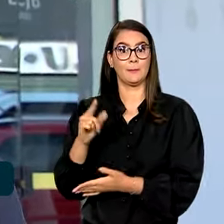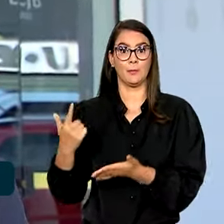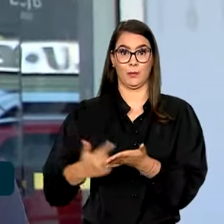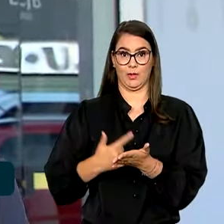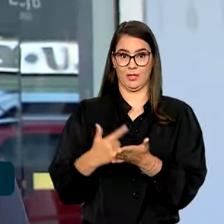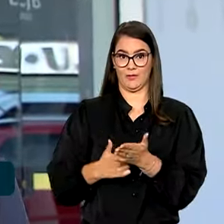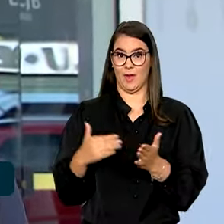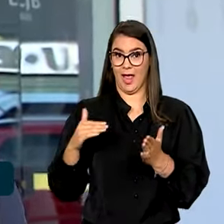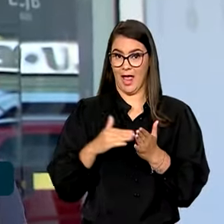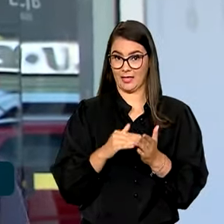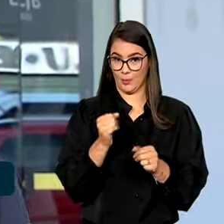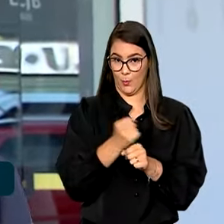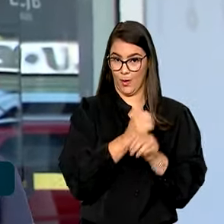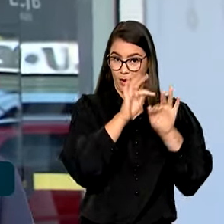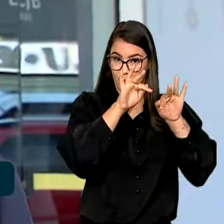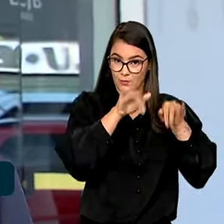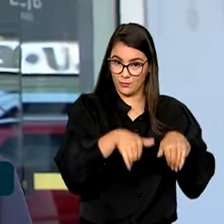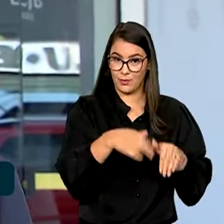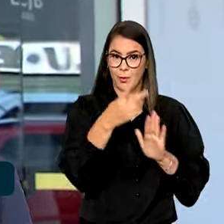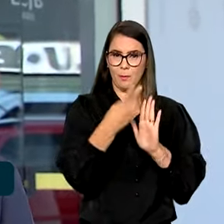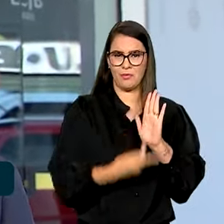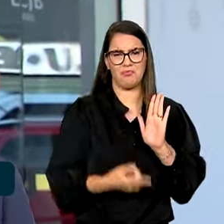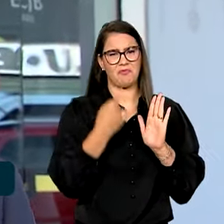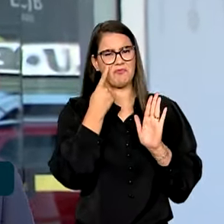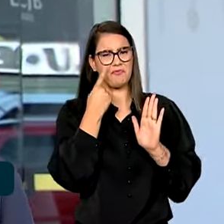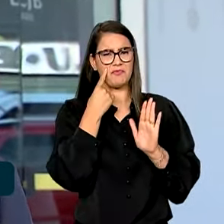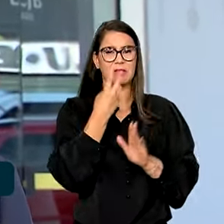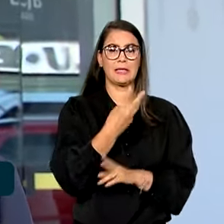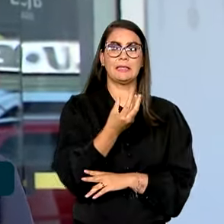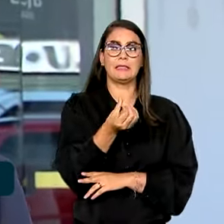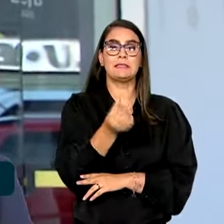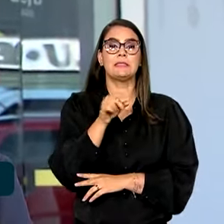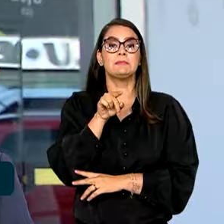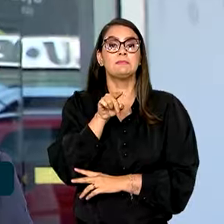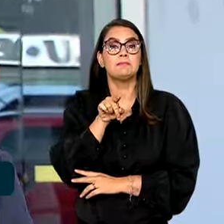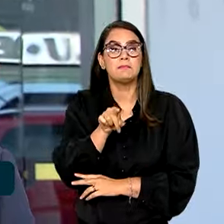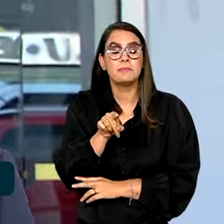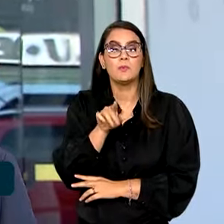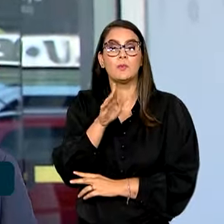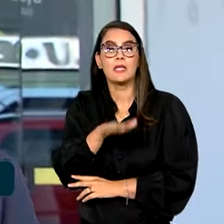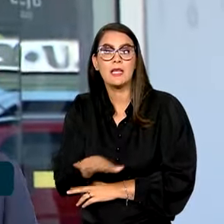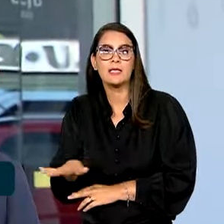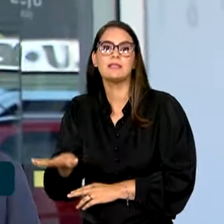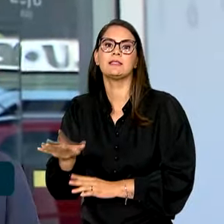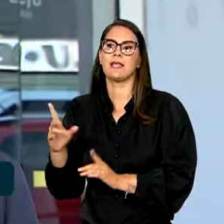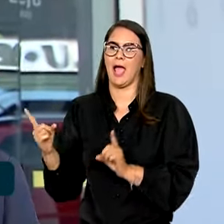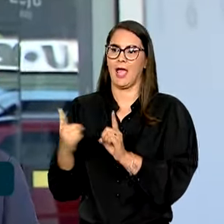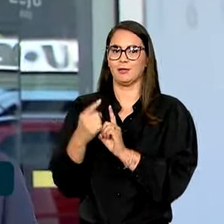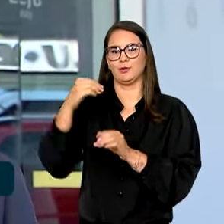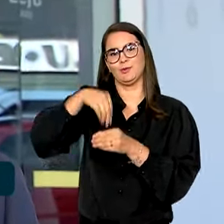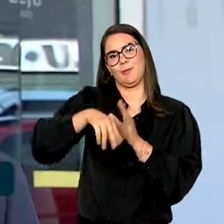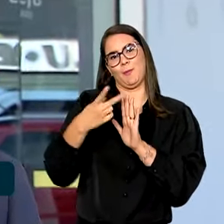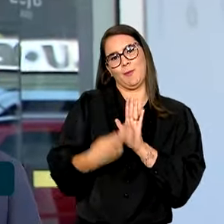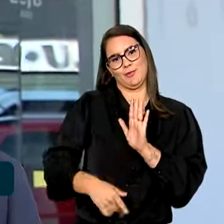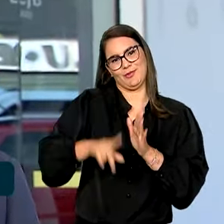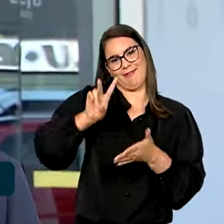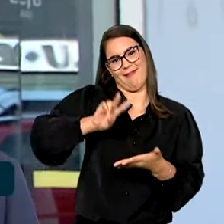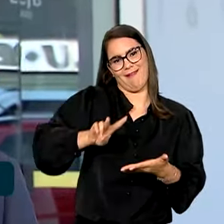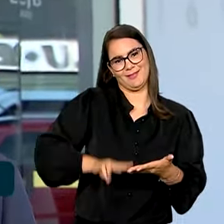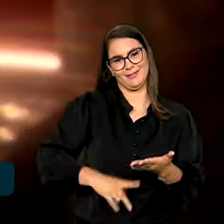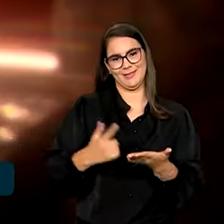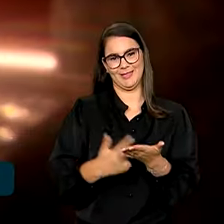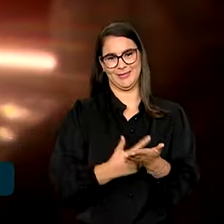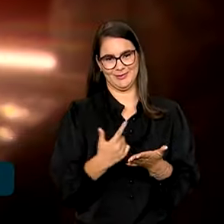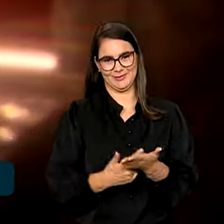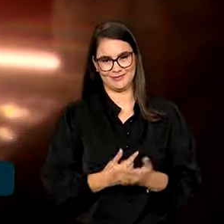até o final do ano, o projeto prevê aí 36 mil crianças atendidas aí dentro do projeto com a leitura de